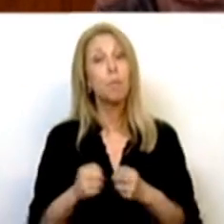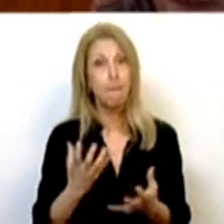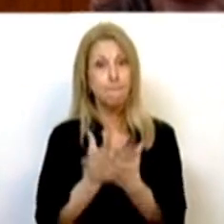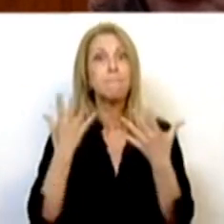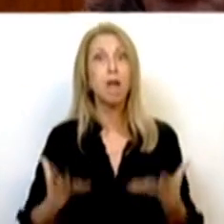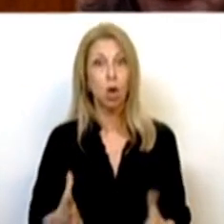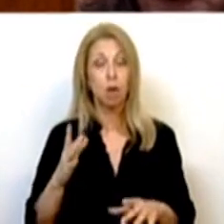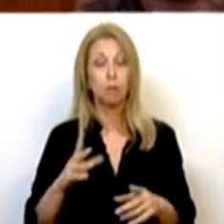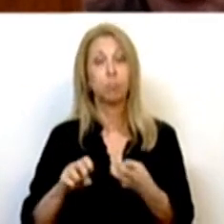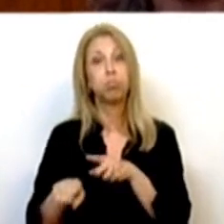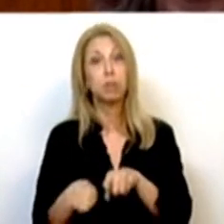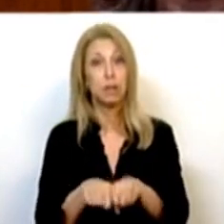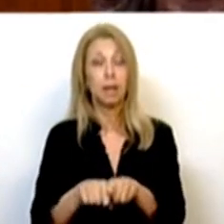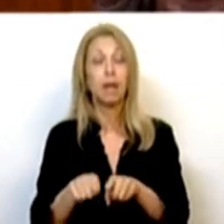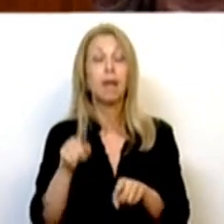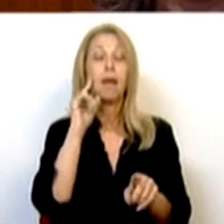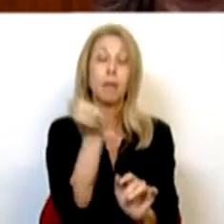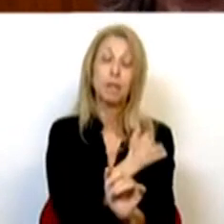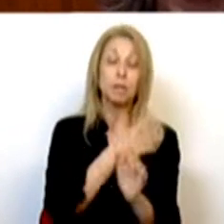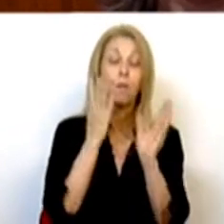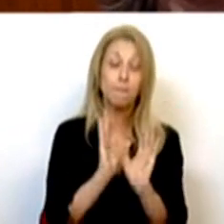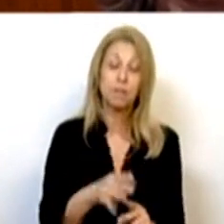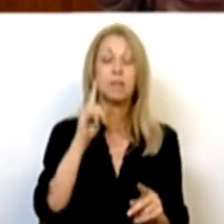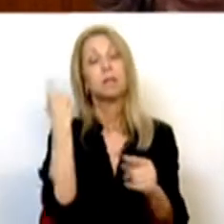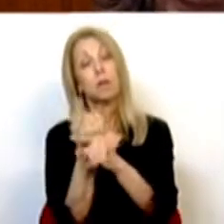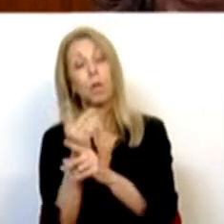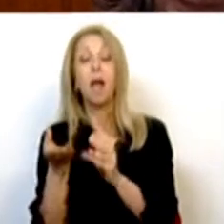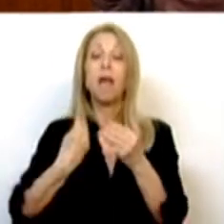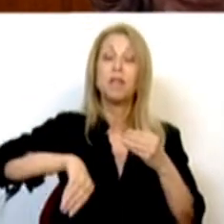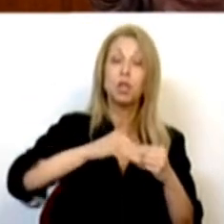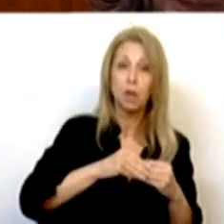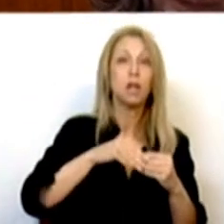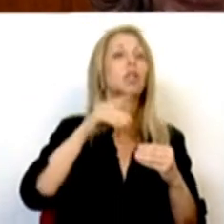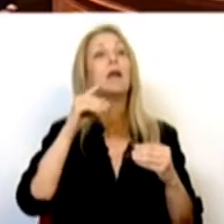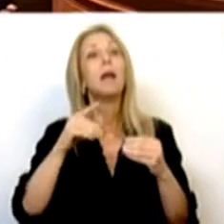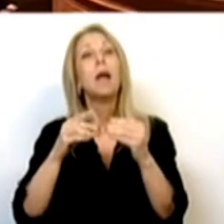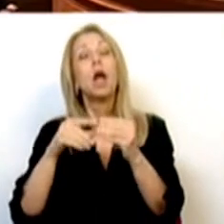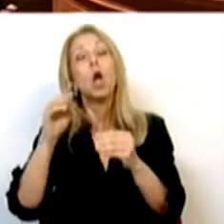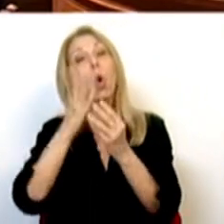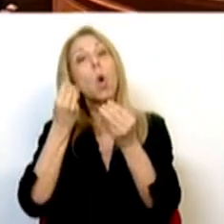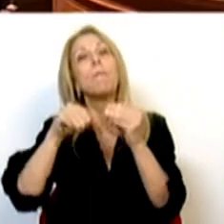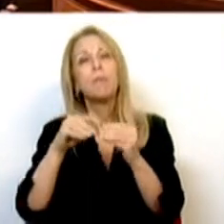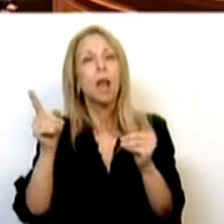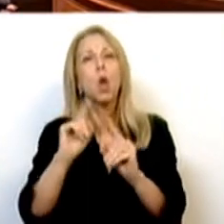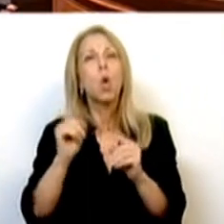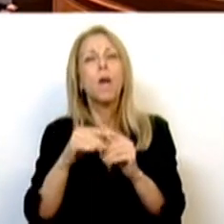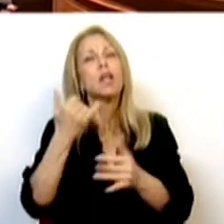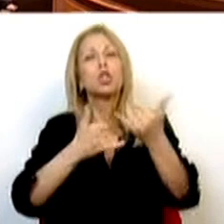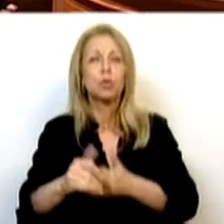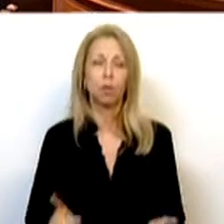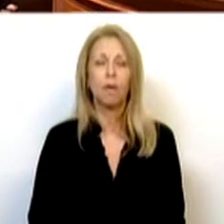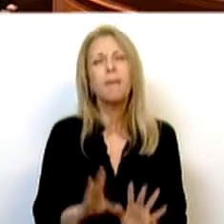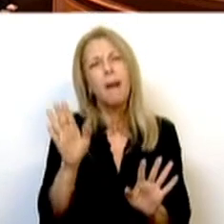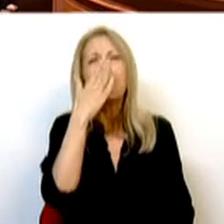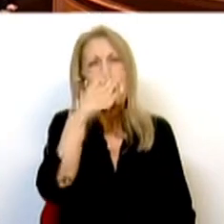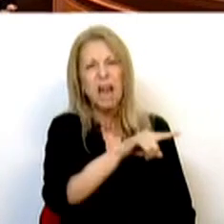de habitação, é necessário instrumentos adicionais, complementares e nunca substitutivos. Isto parece uma questão de pormenor, mas não é,